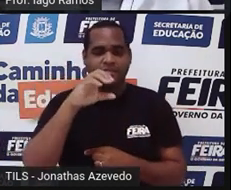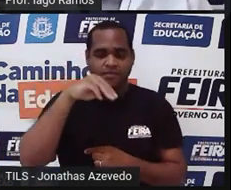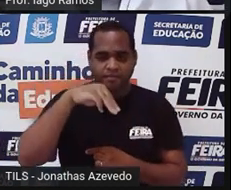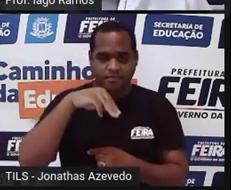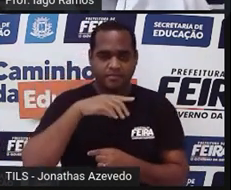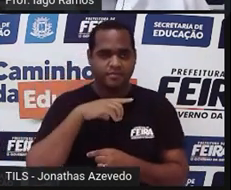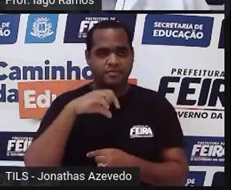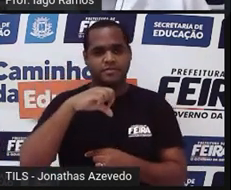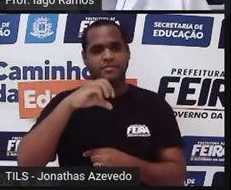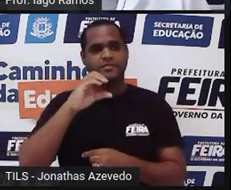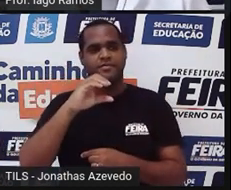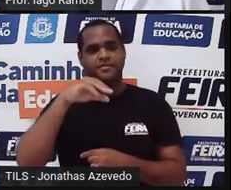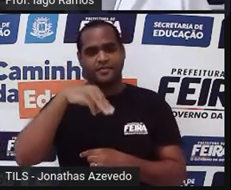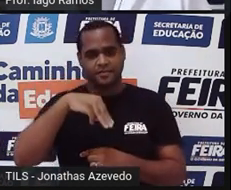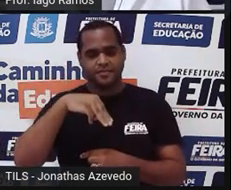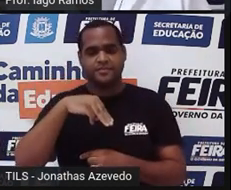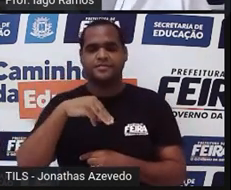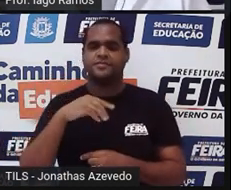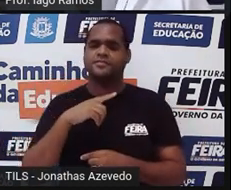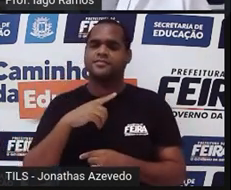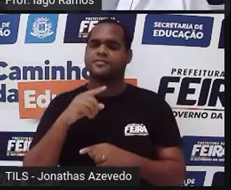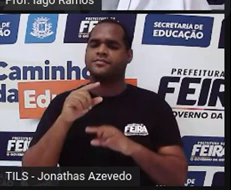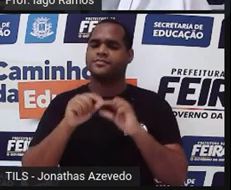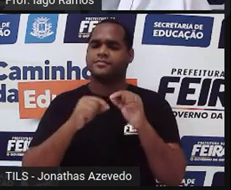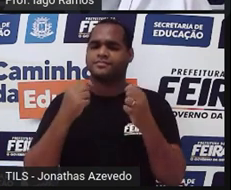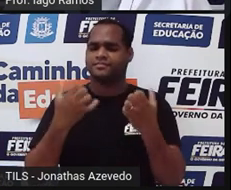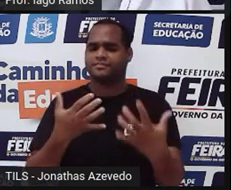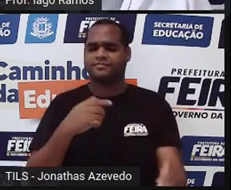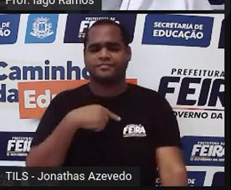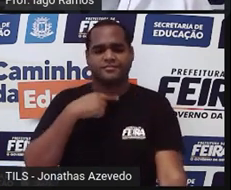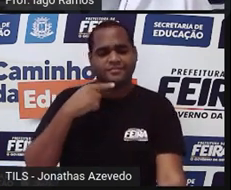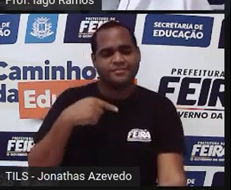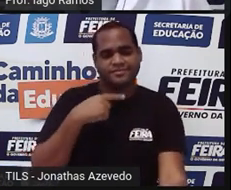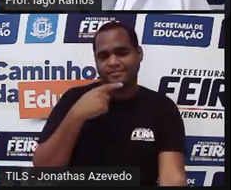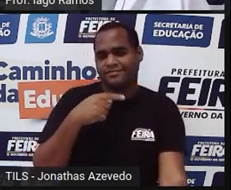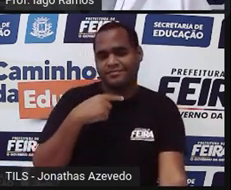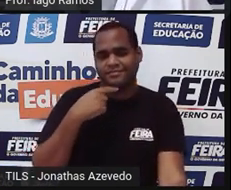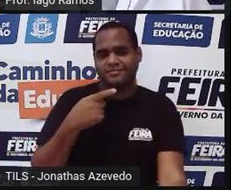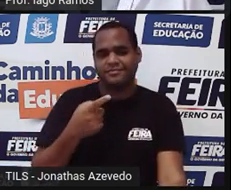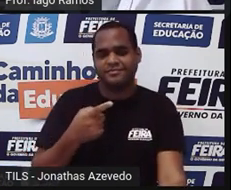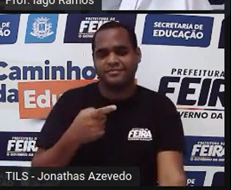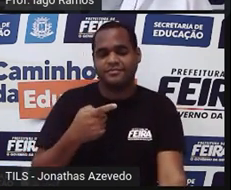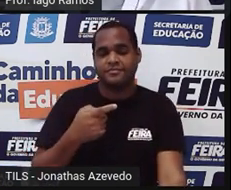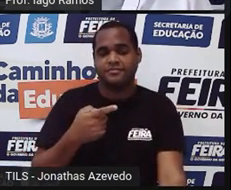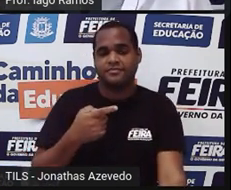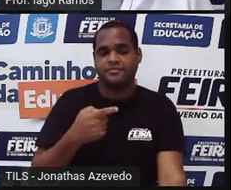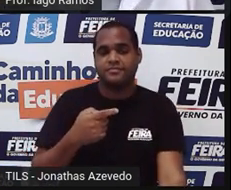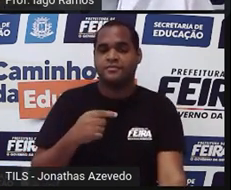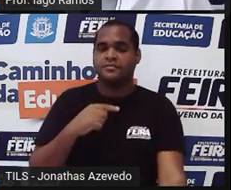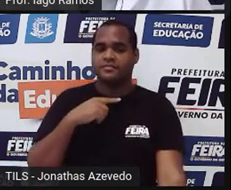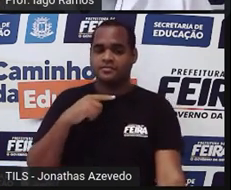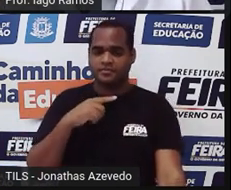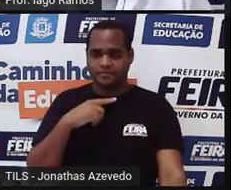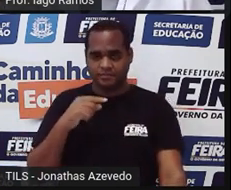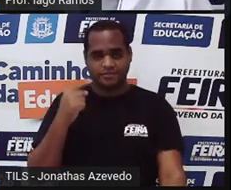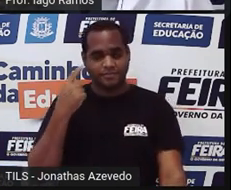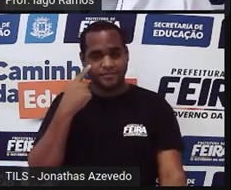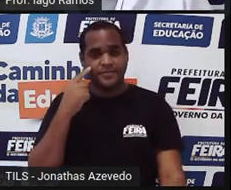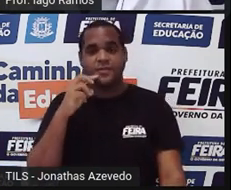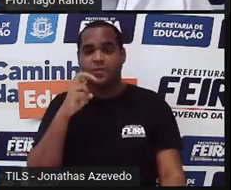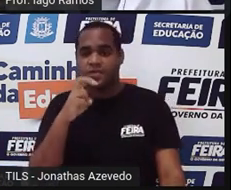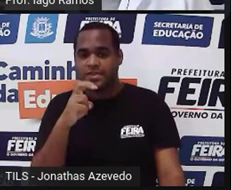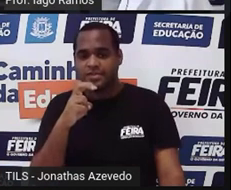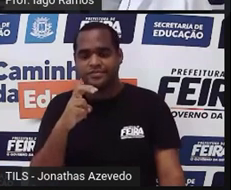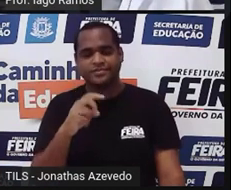centímetros e 9 centímetros. Só que a gente vê que não dá. O resultado é esse, ó. O lado de 5 não vai fechar